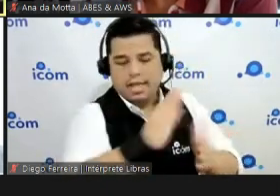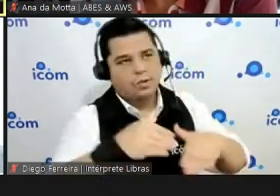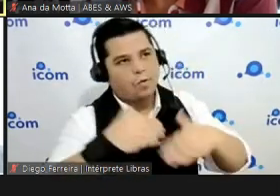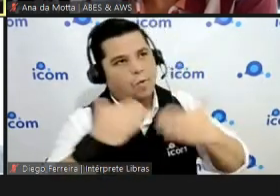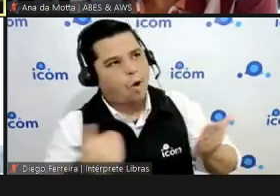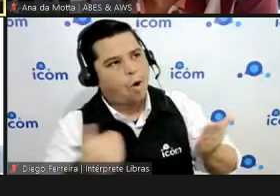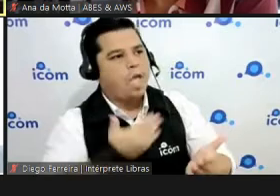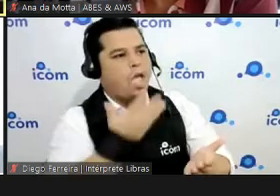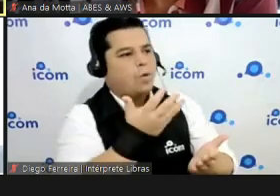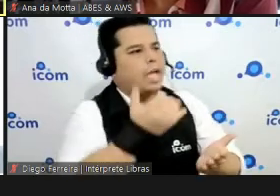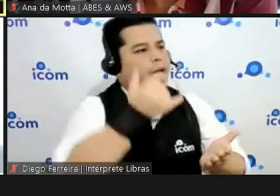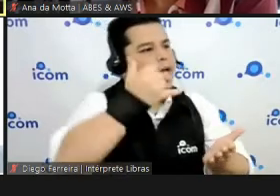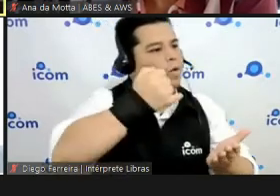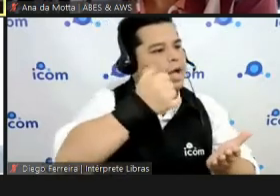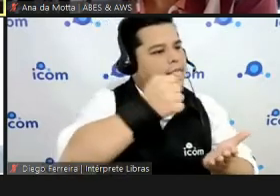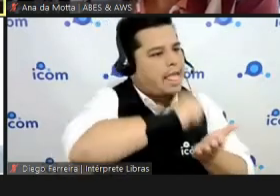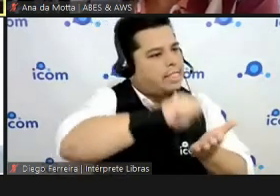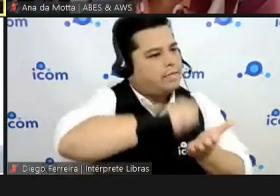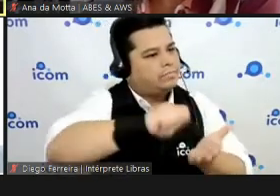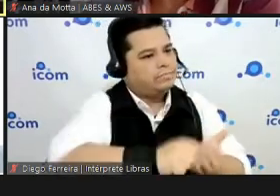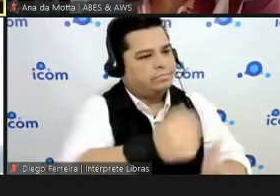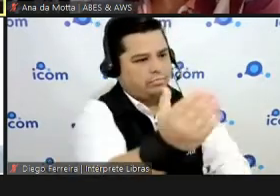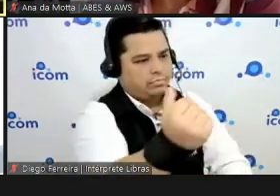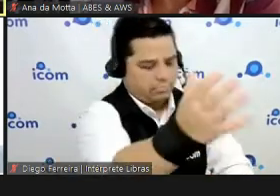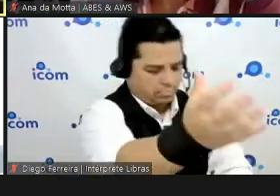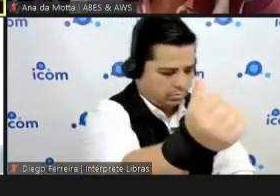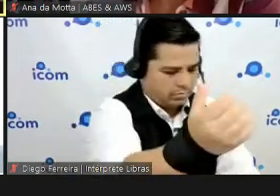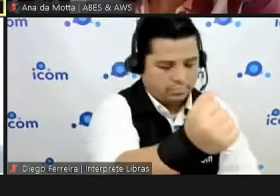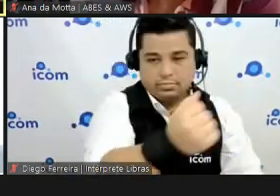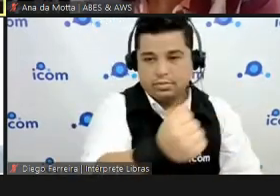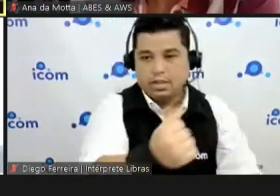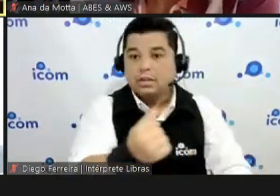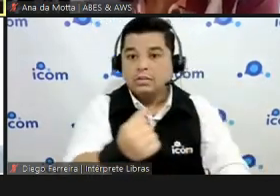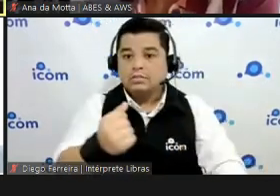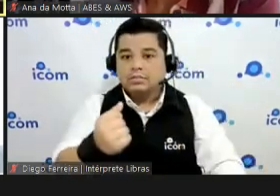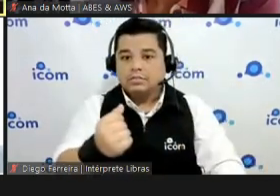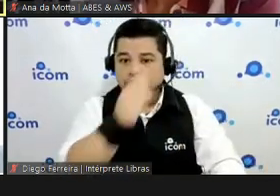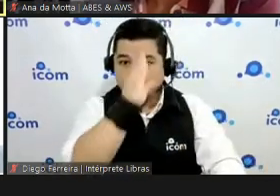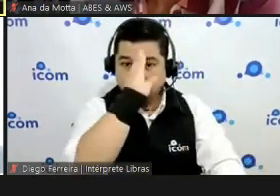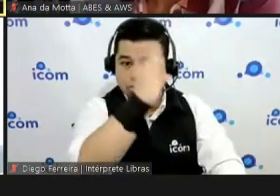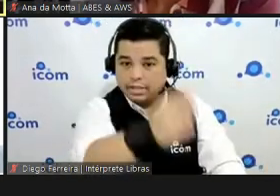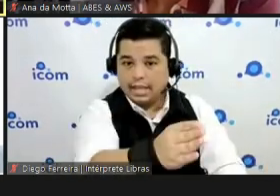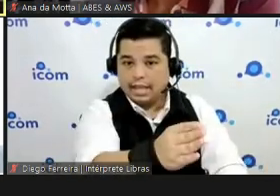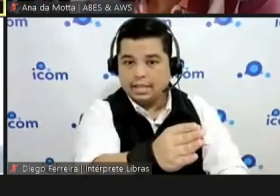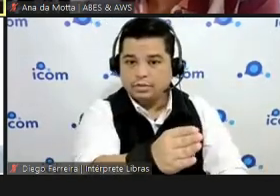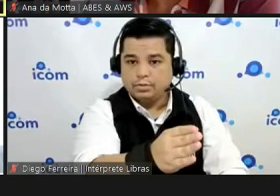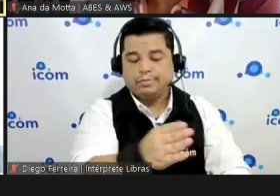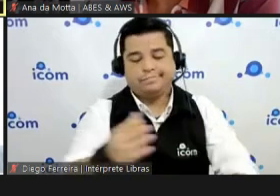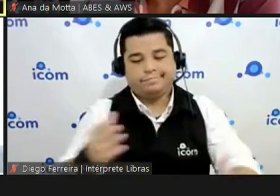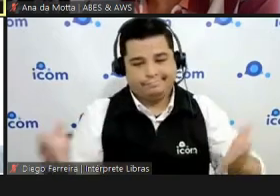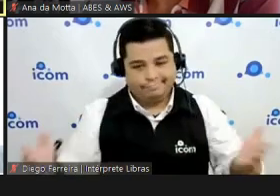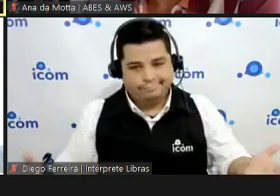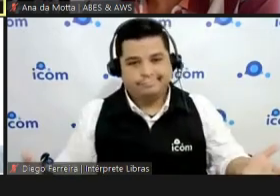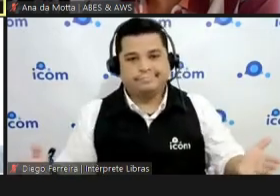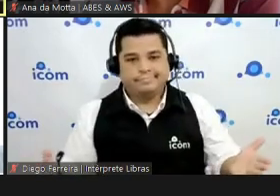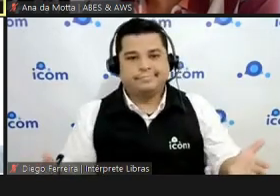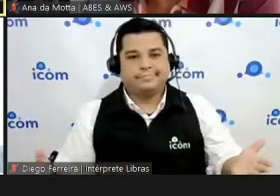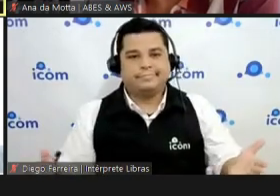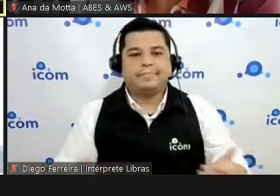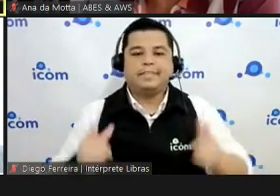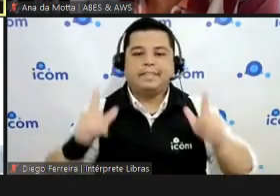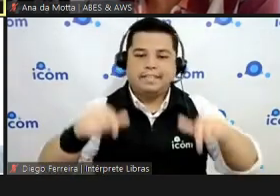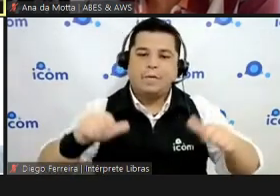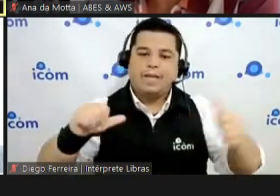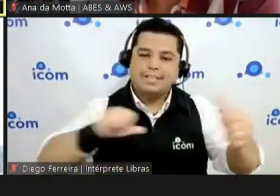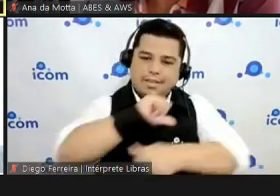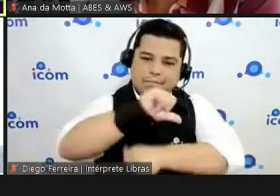ele tem, da solução que ele conhece. Então, assim, é uma mudança de verdade disruptiva para a administração,